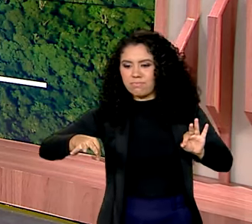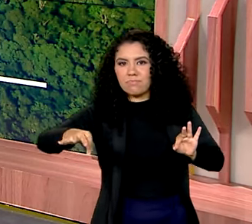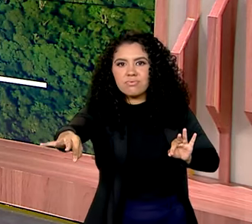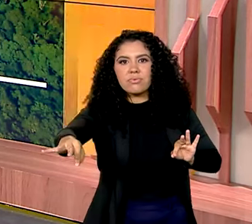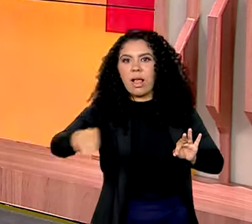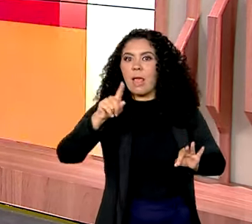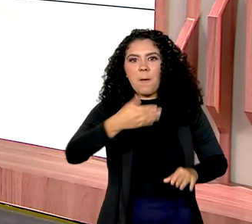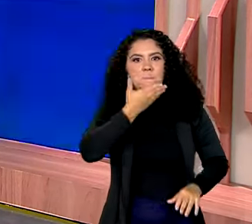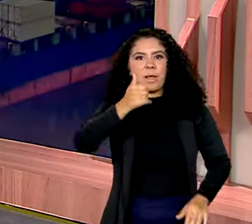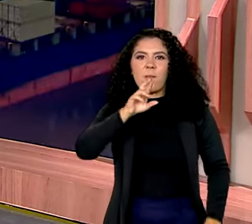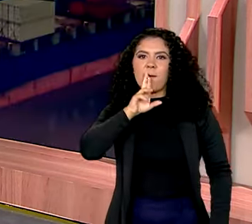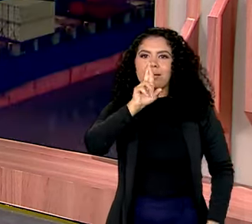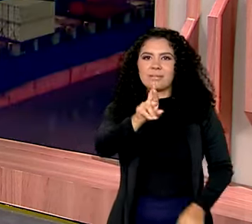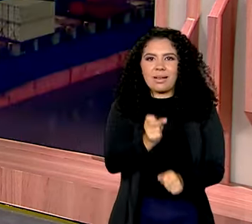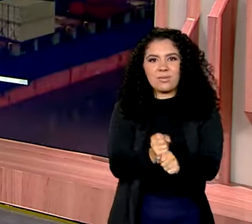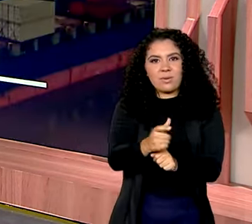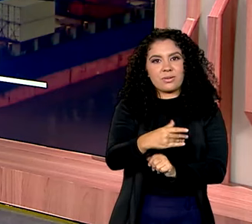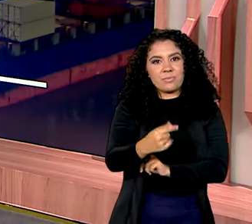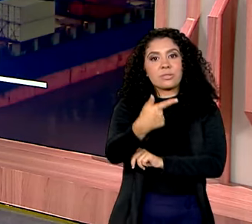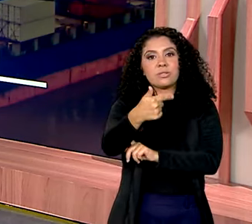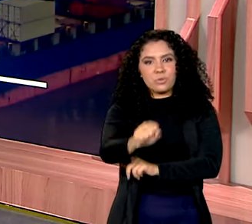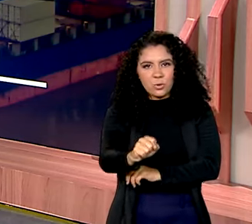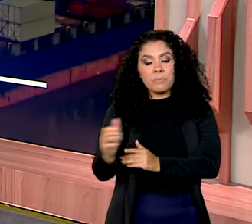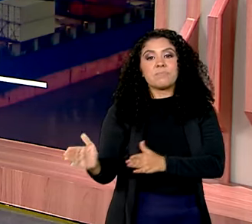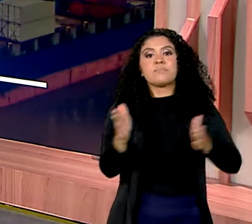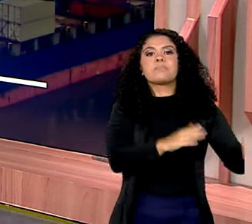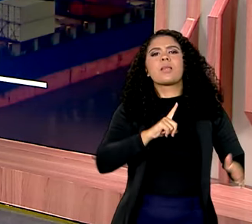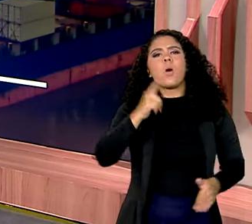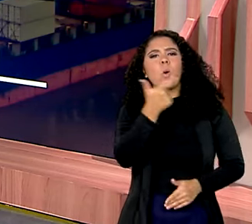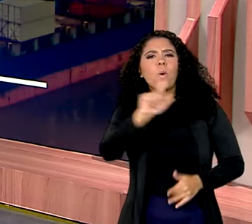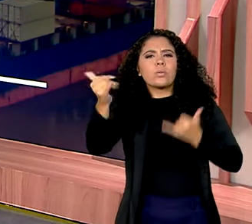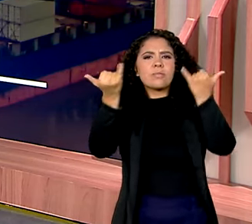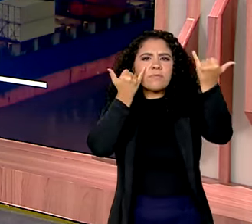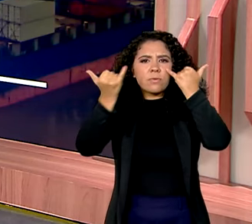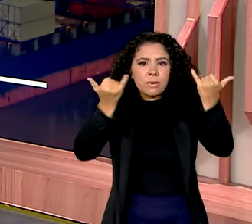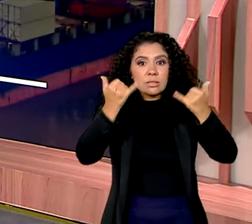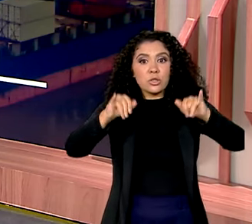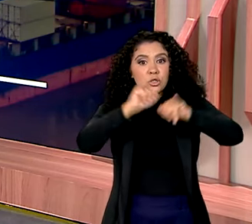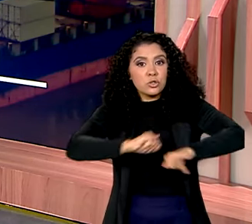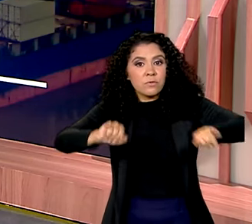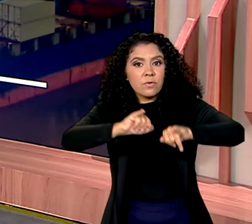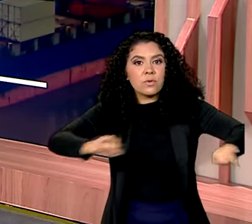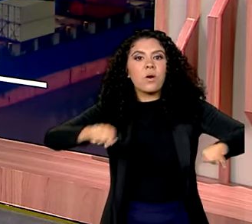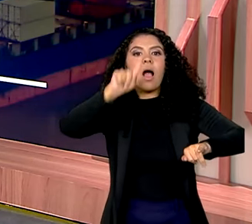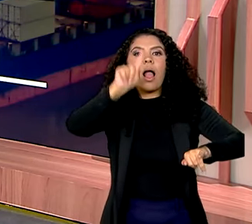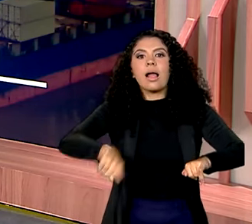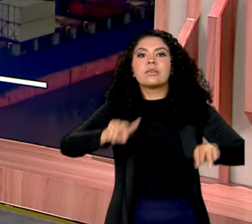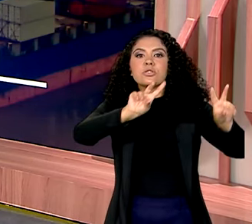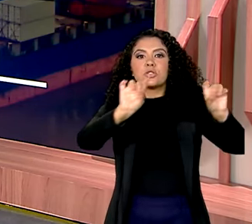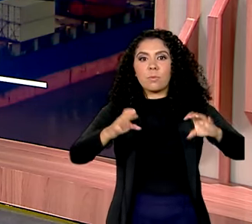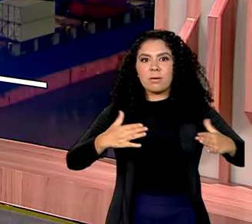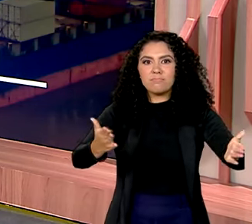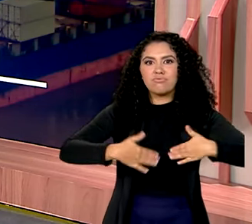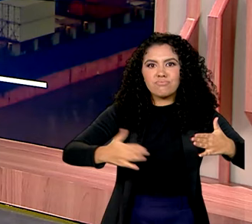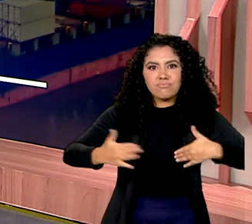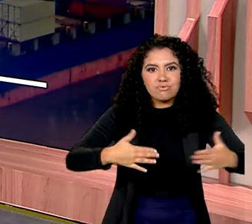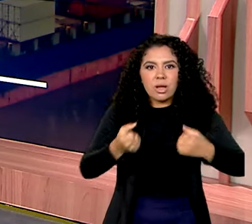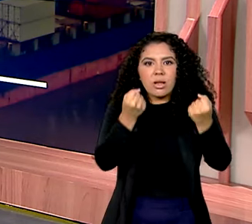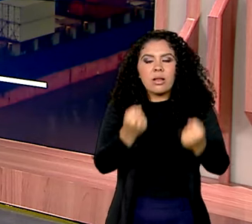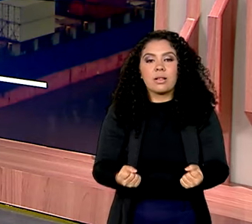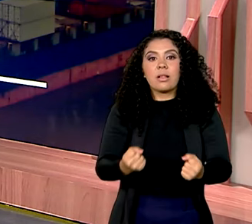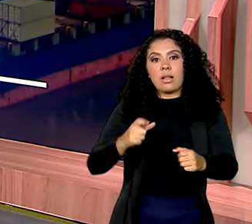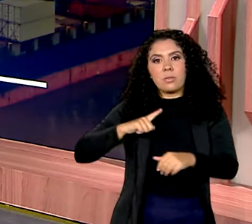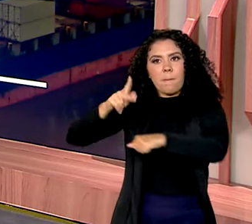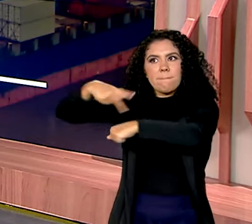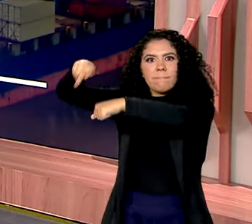2018. Outro dado divulgado esta semana foi o da balança comercial entre o Brasil e os países do